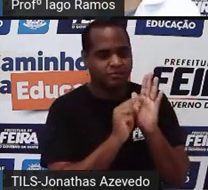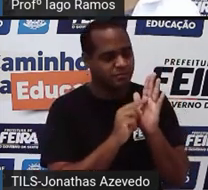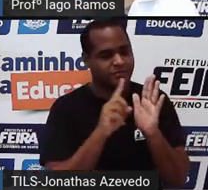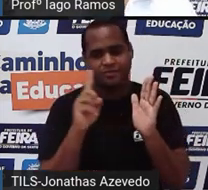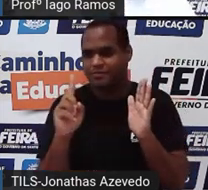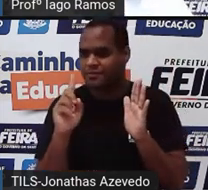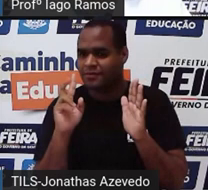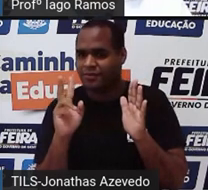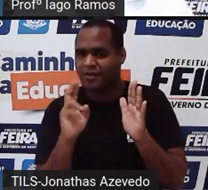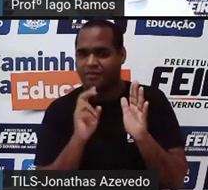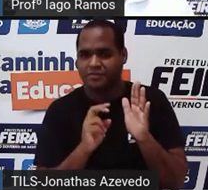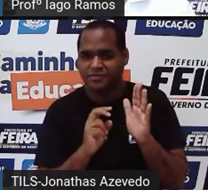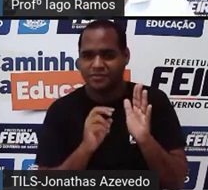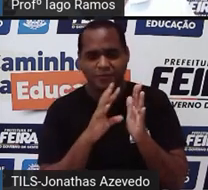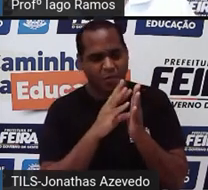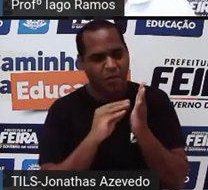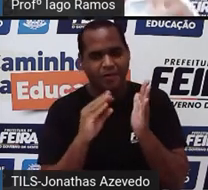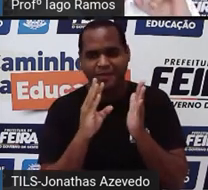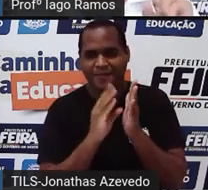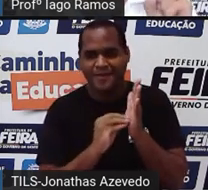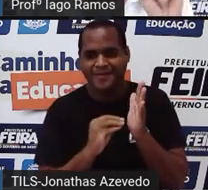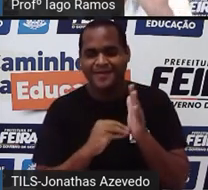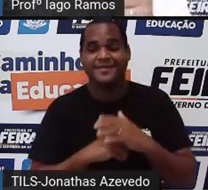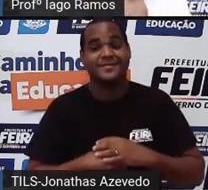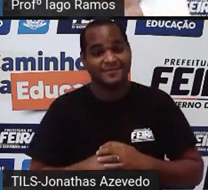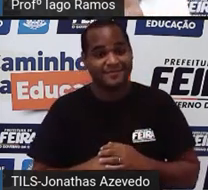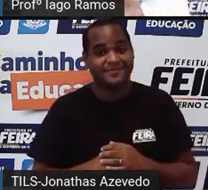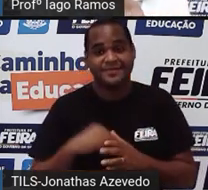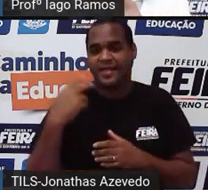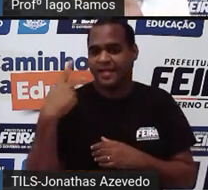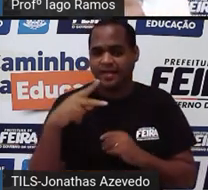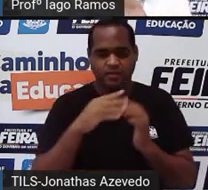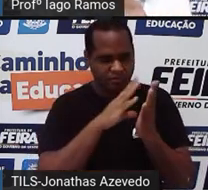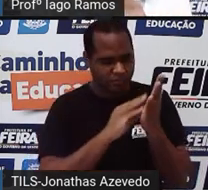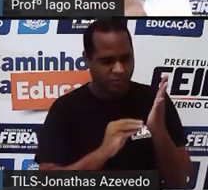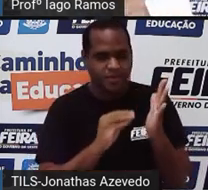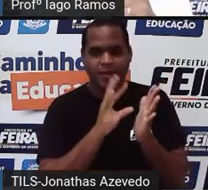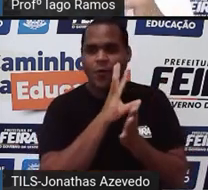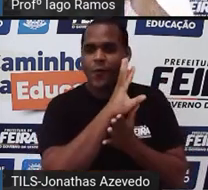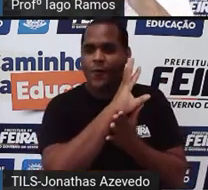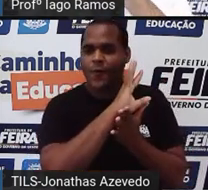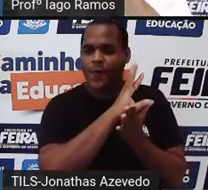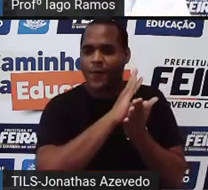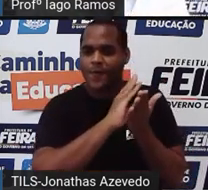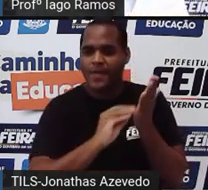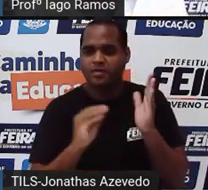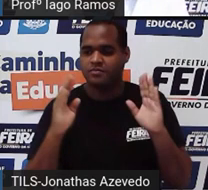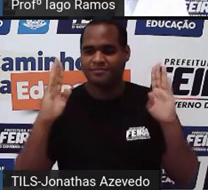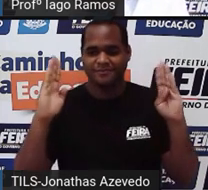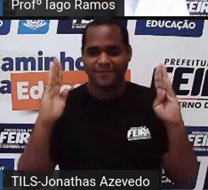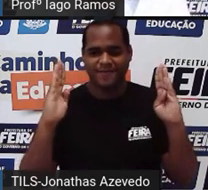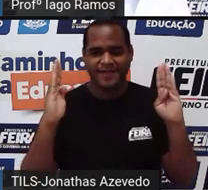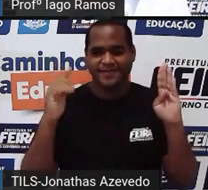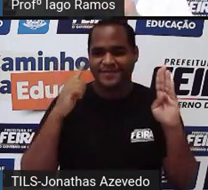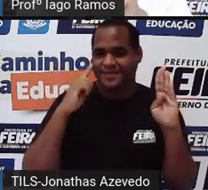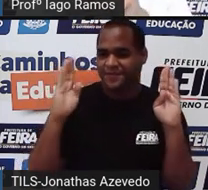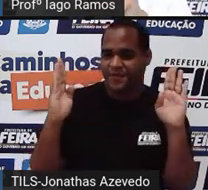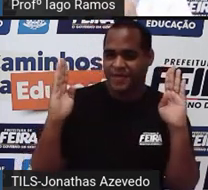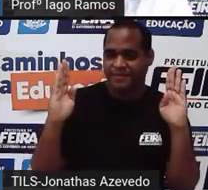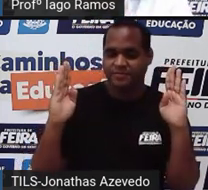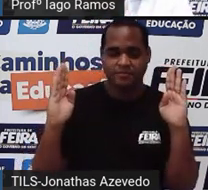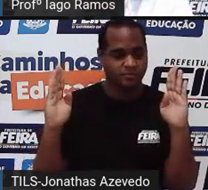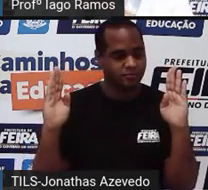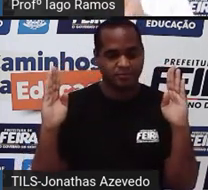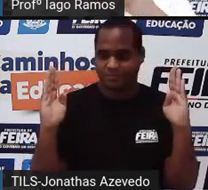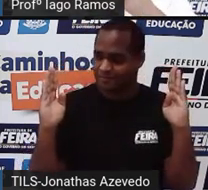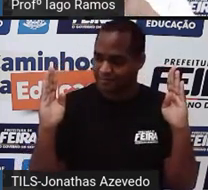lado esquerdo da reta. Tá? É como se aquela figura do lado esquerdo estivesse de frente para o espelho e está vendo